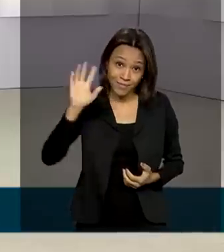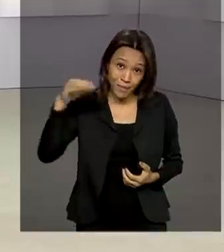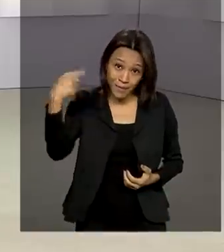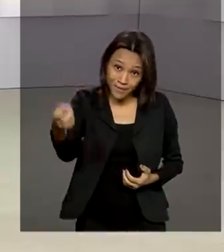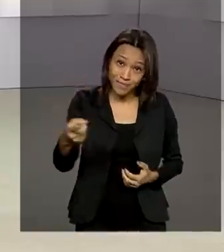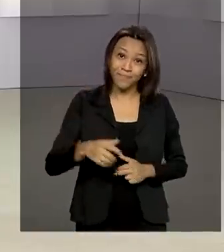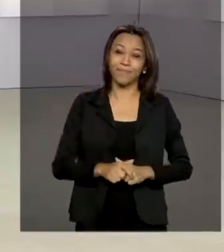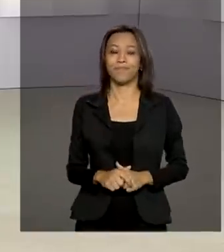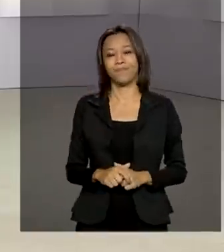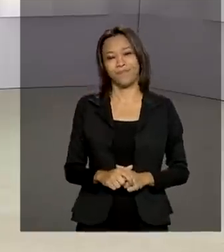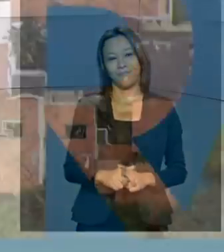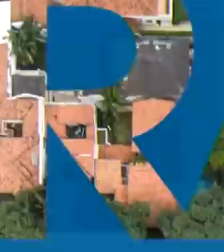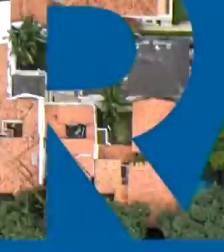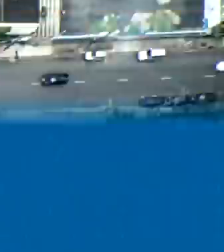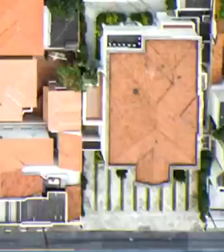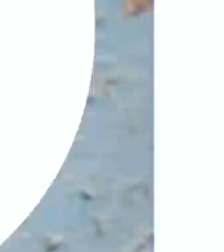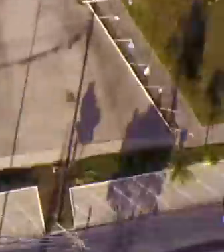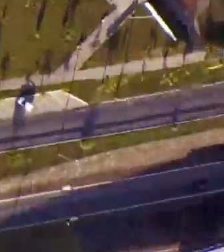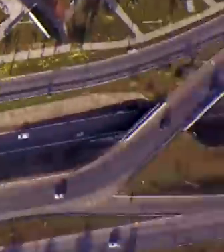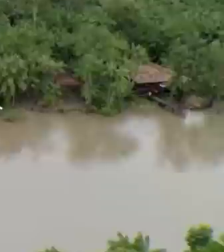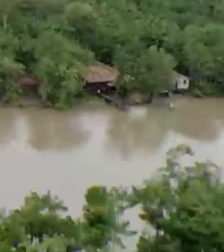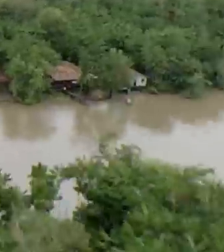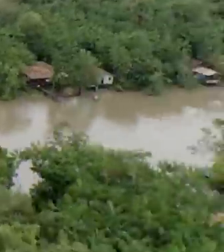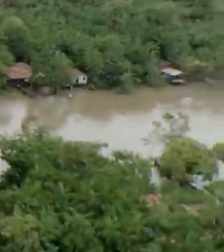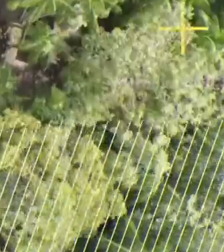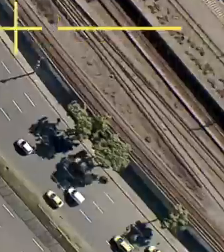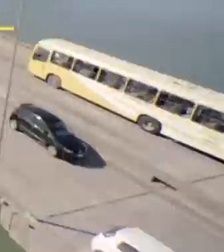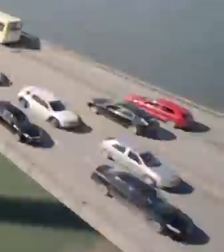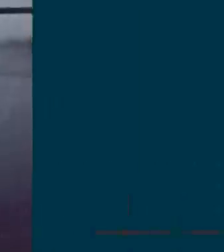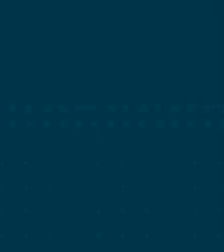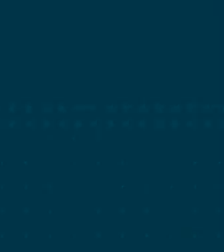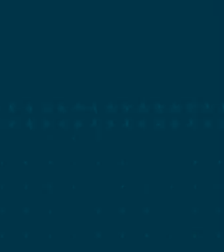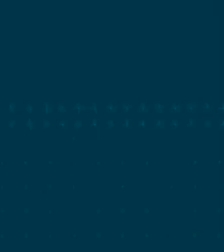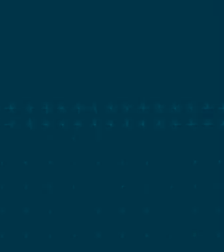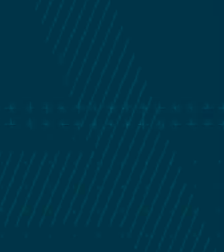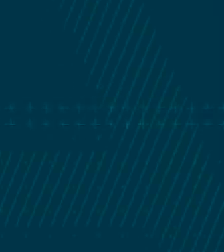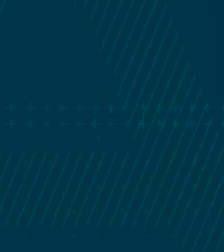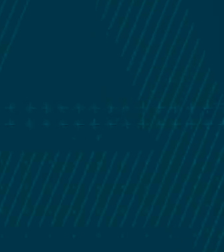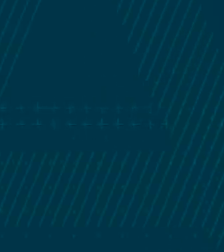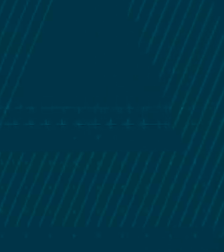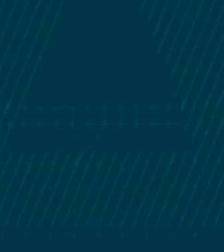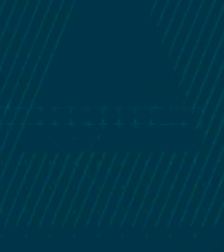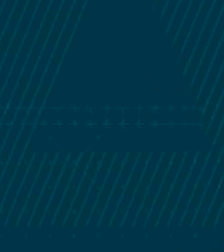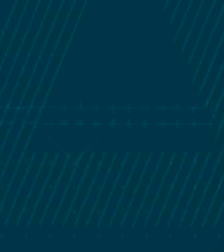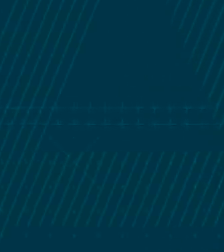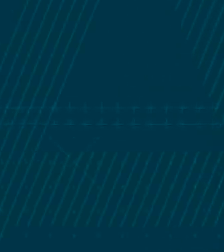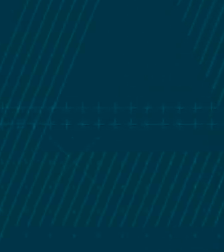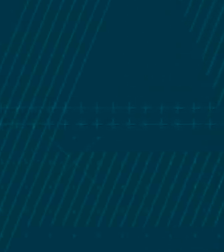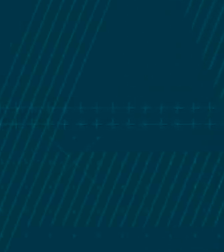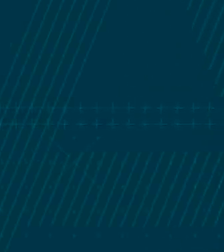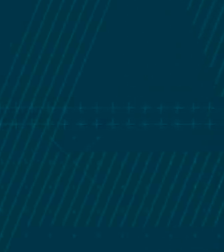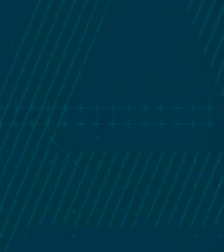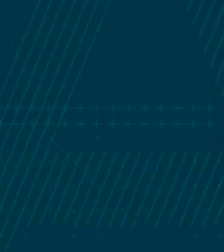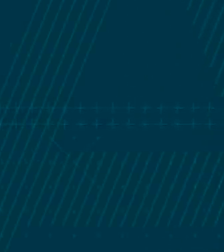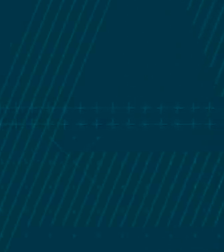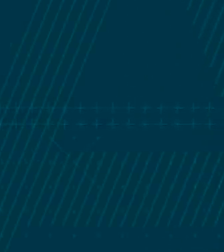a próxima edição. Outras notícias você acompanha programação e também nas